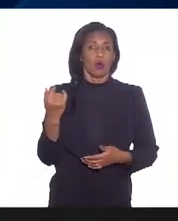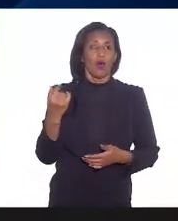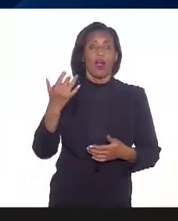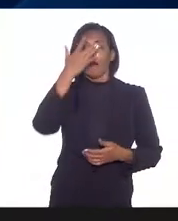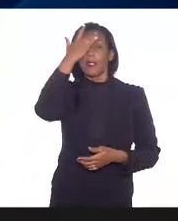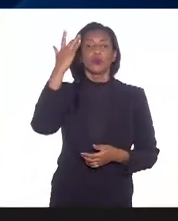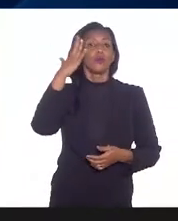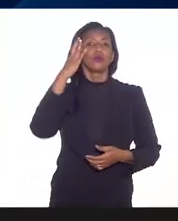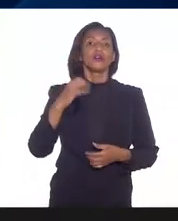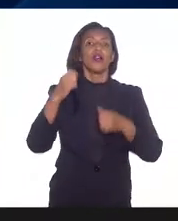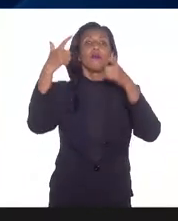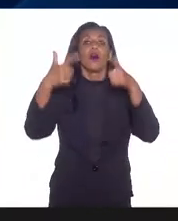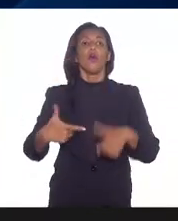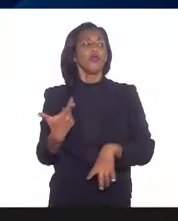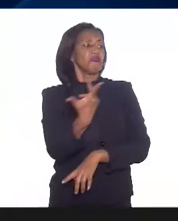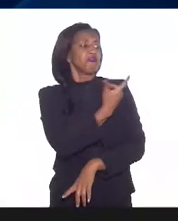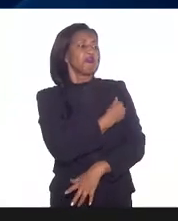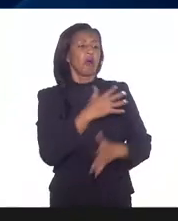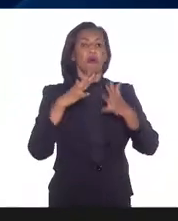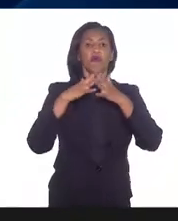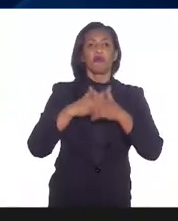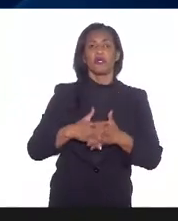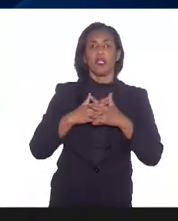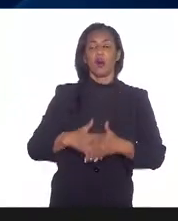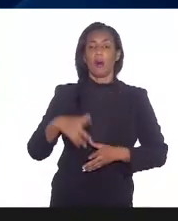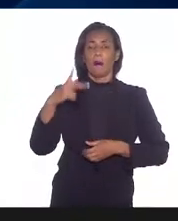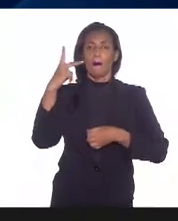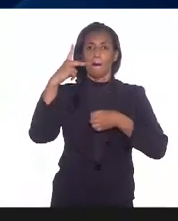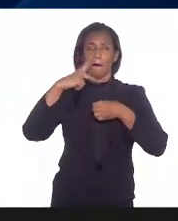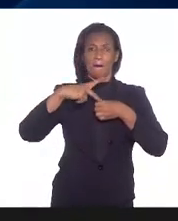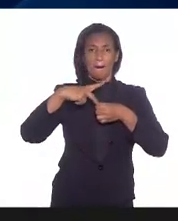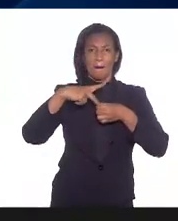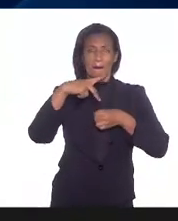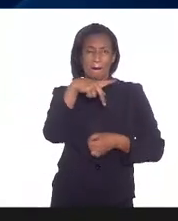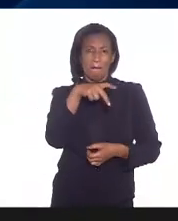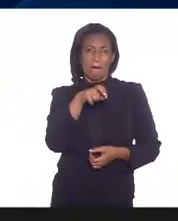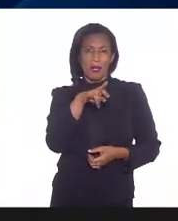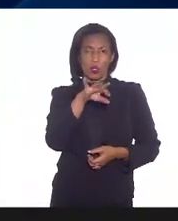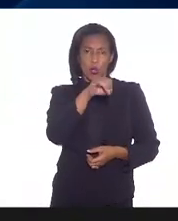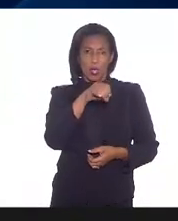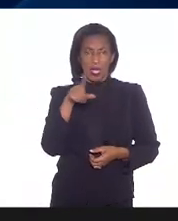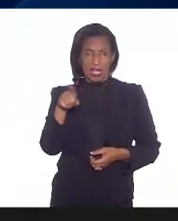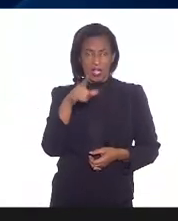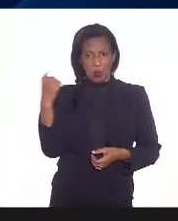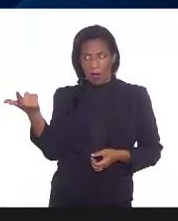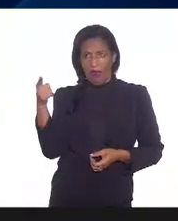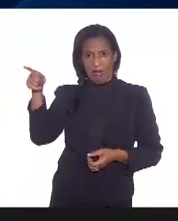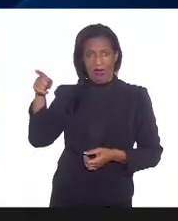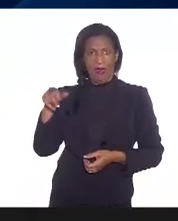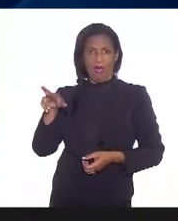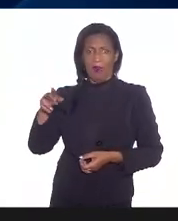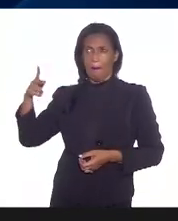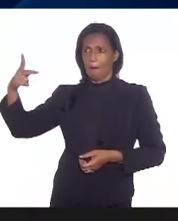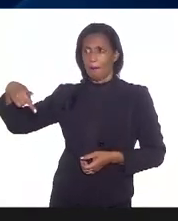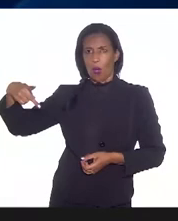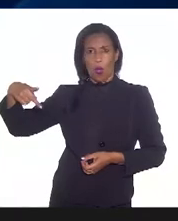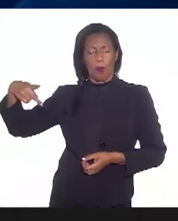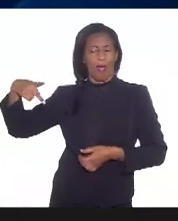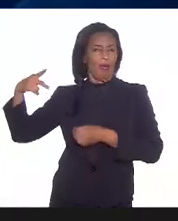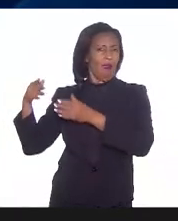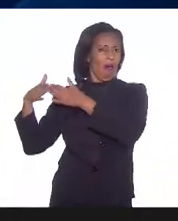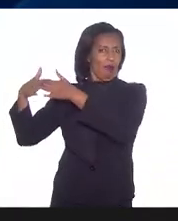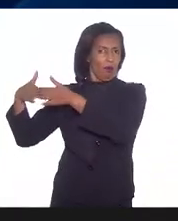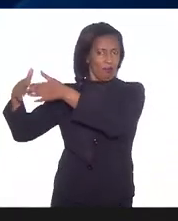onde vai tomar e aí tem essa confusão o petroleiro é portuário é aquaviário não é e tem